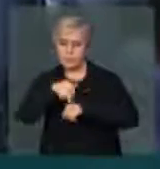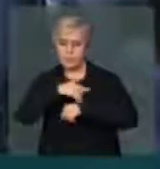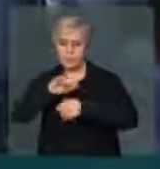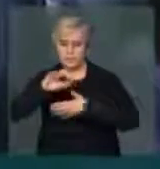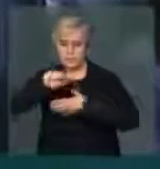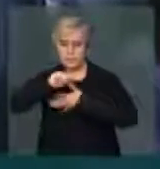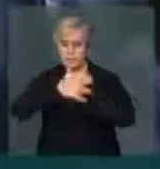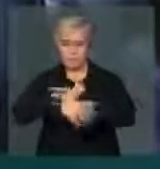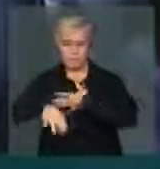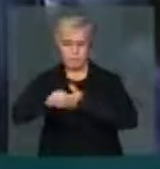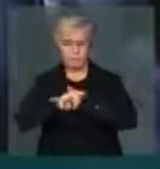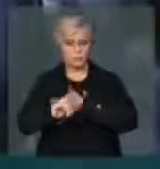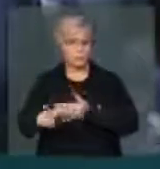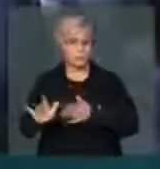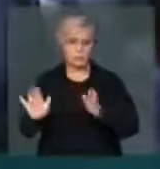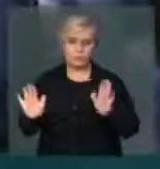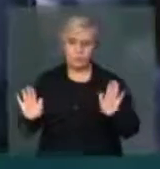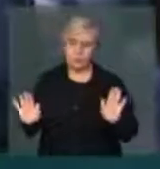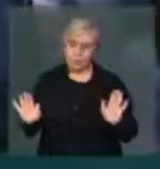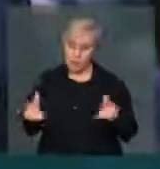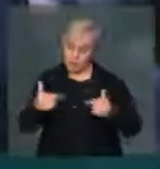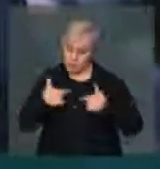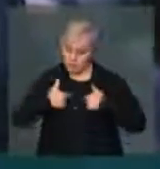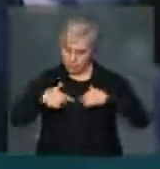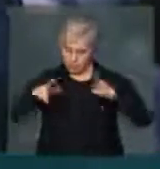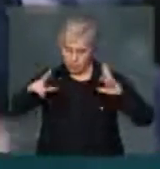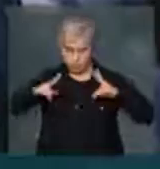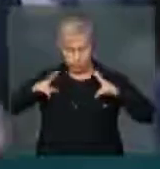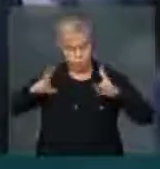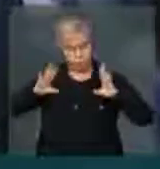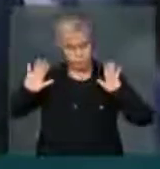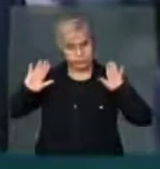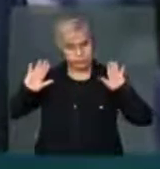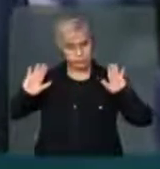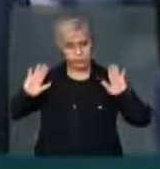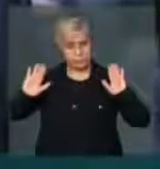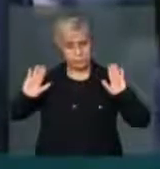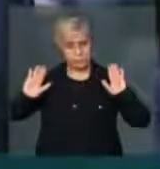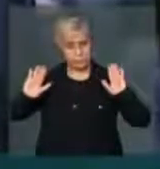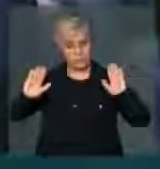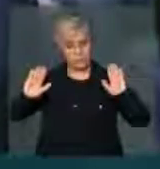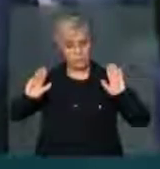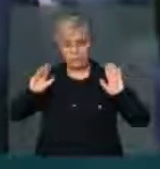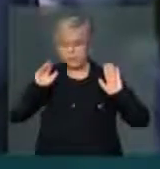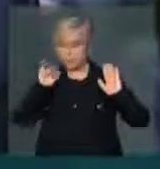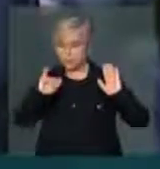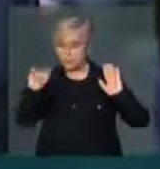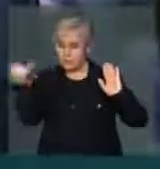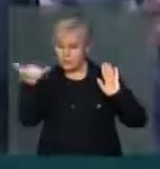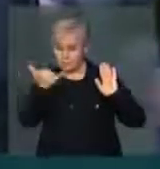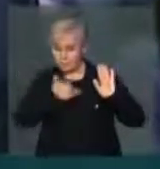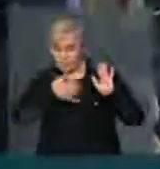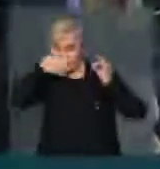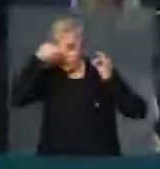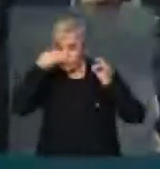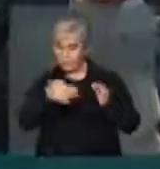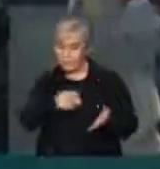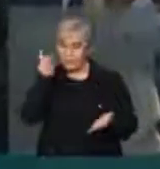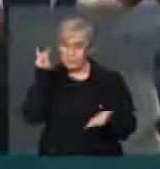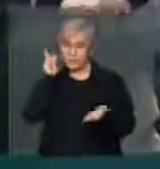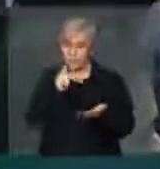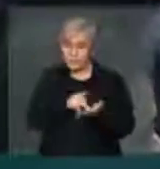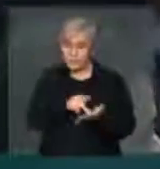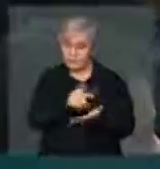disputa política local. Eu, pessoalmente, enquanto não tiver informações precisas sobre o